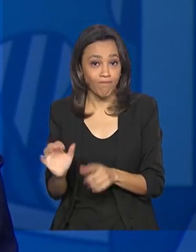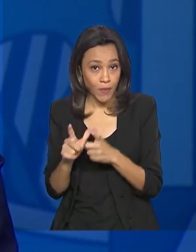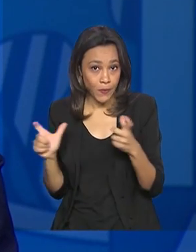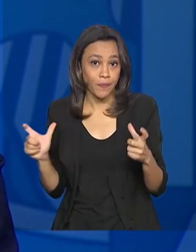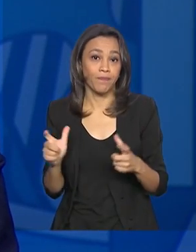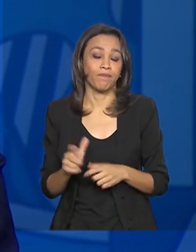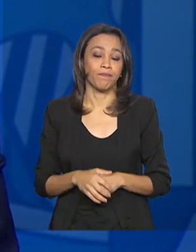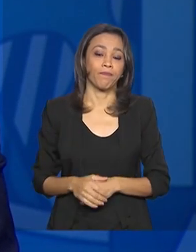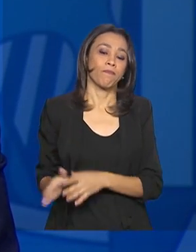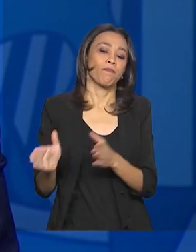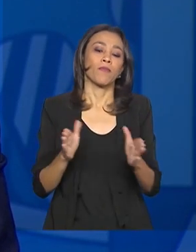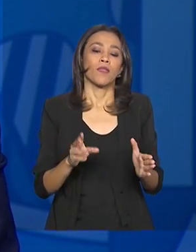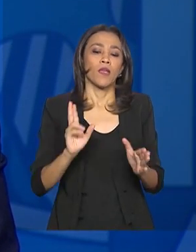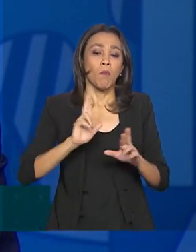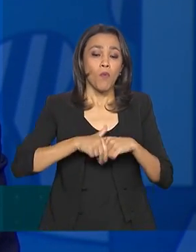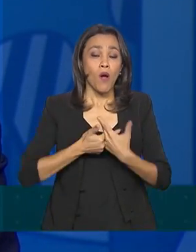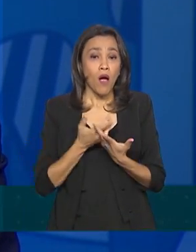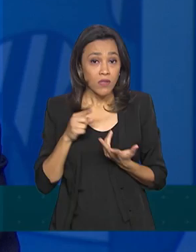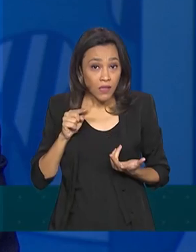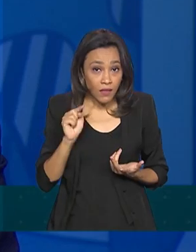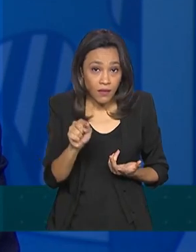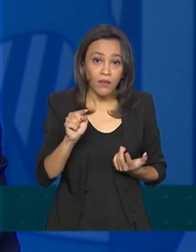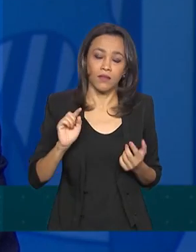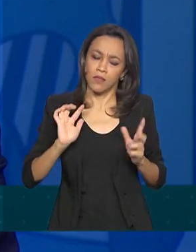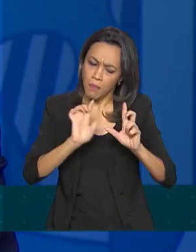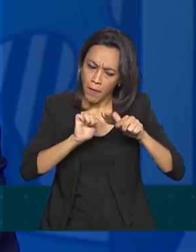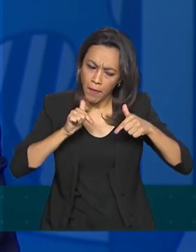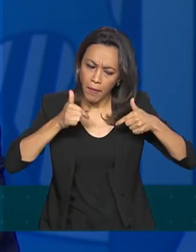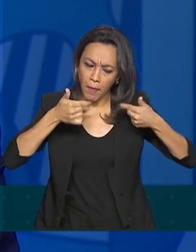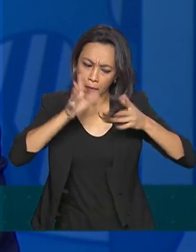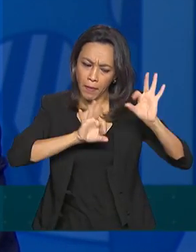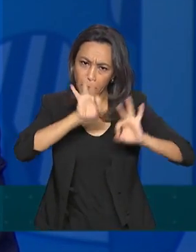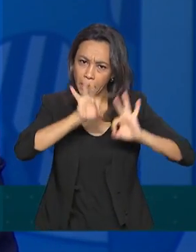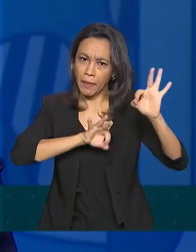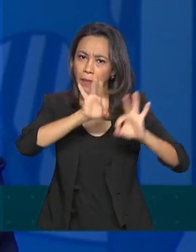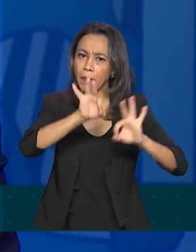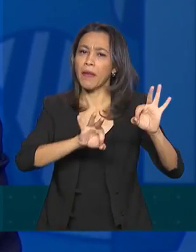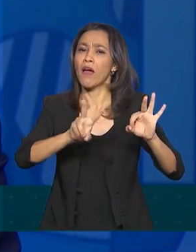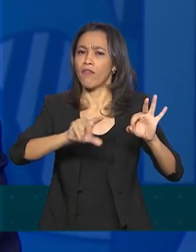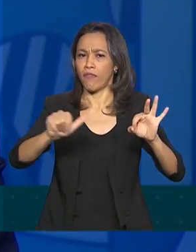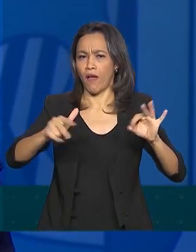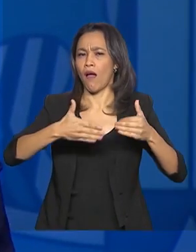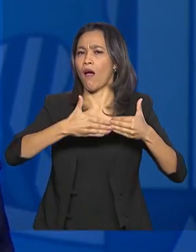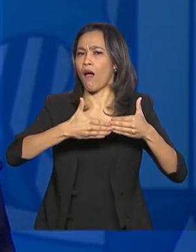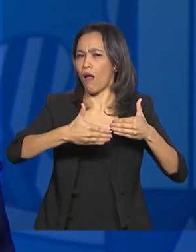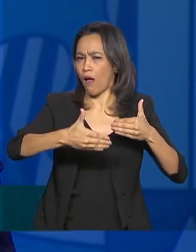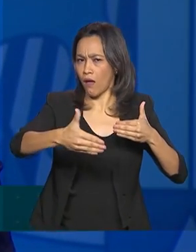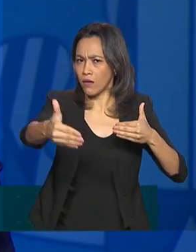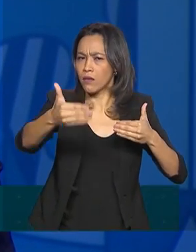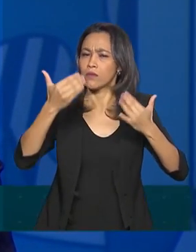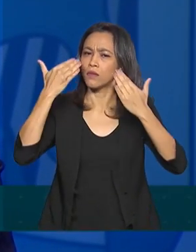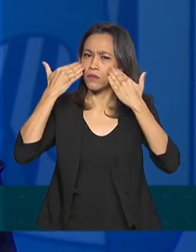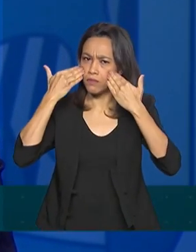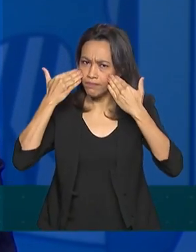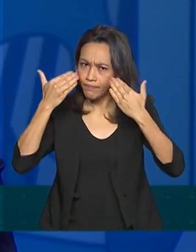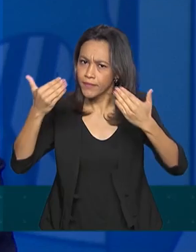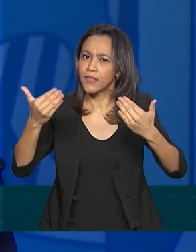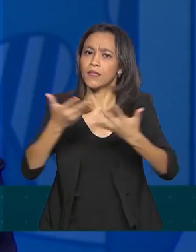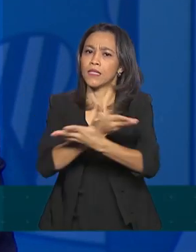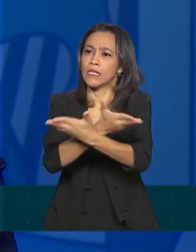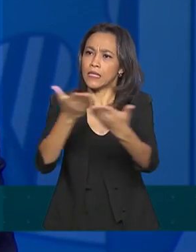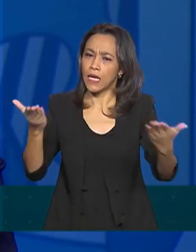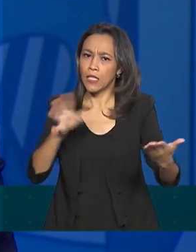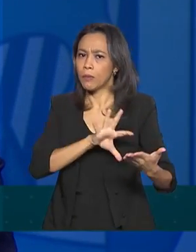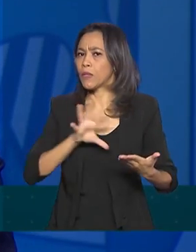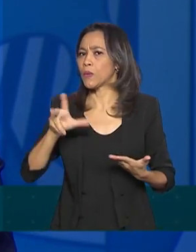dessa ação que nós estamos planejando, será apresentada posteriormente para todos os